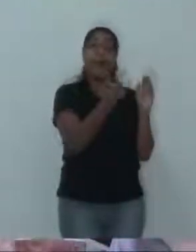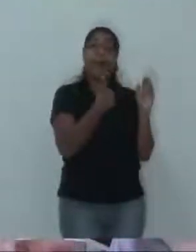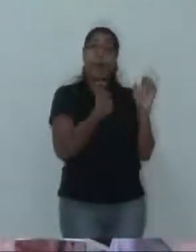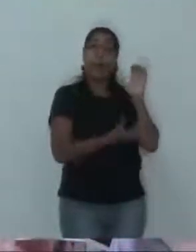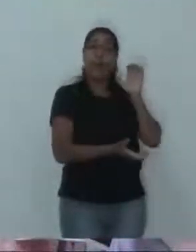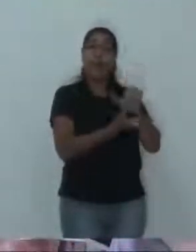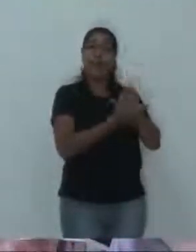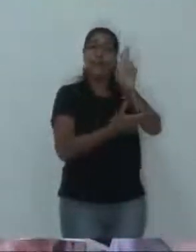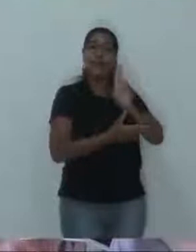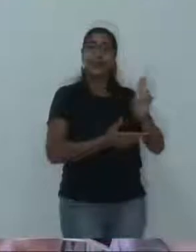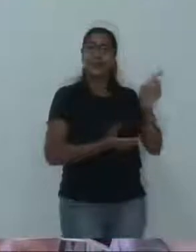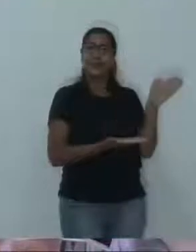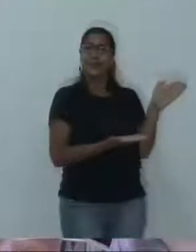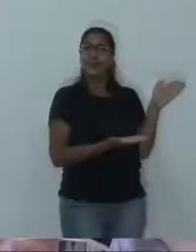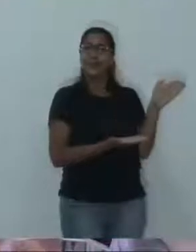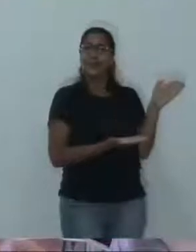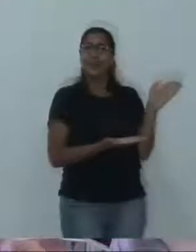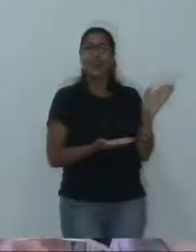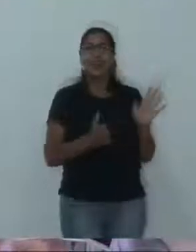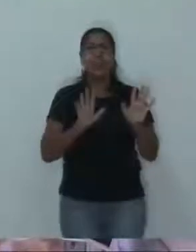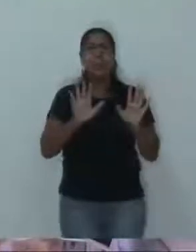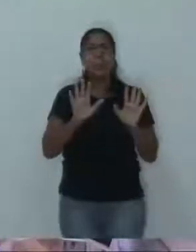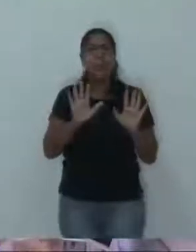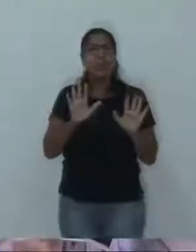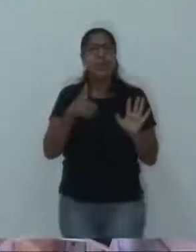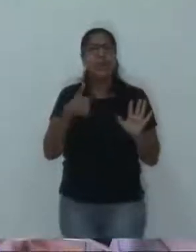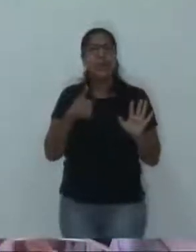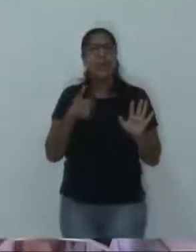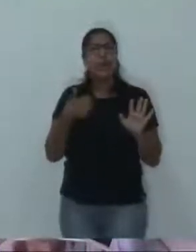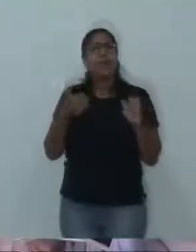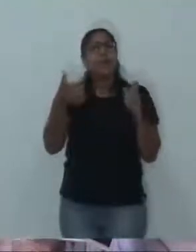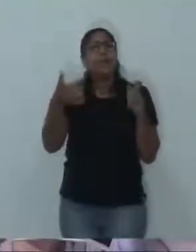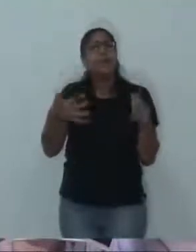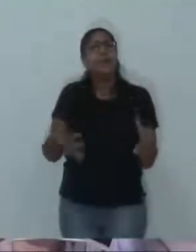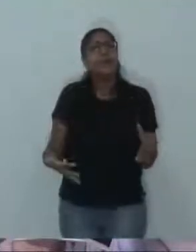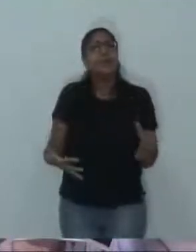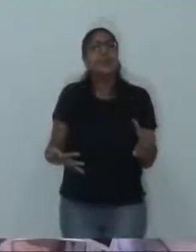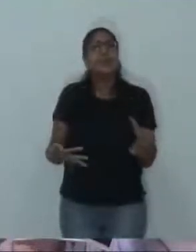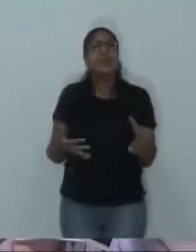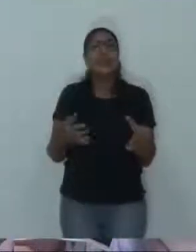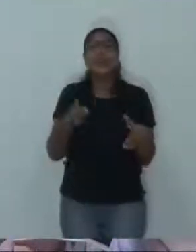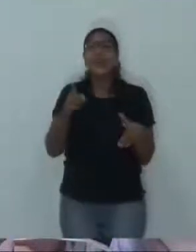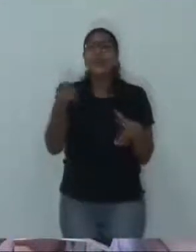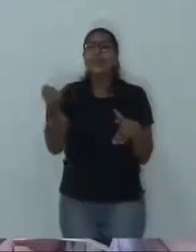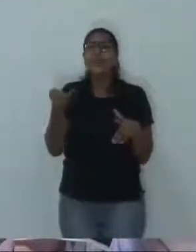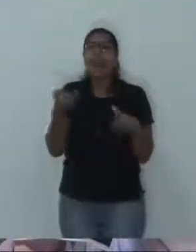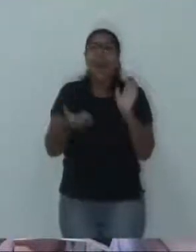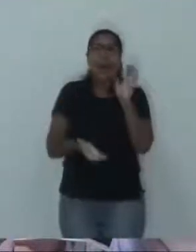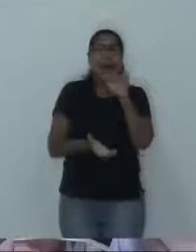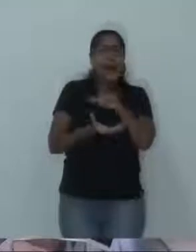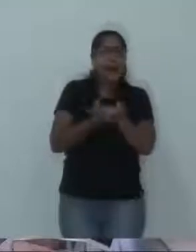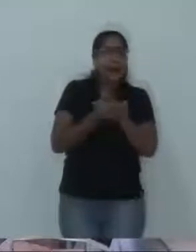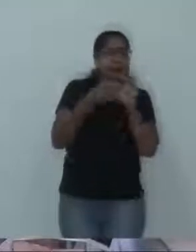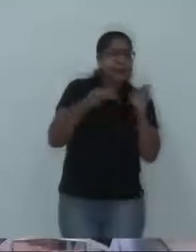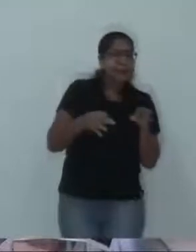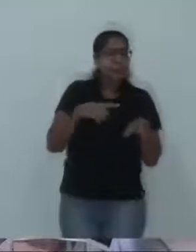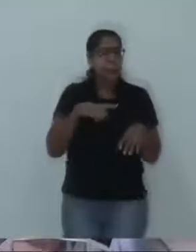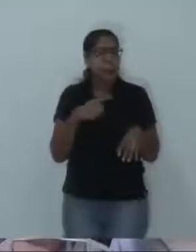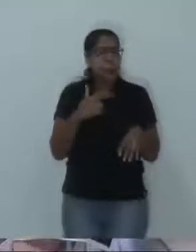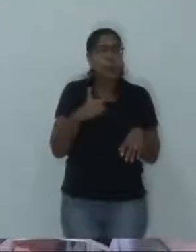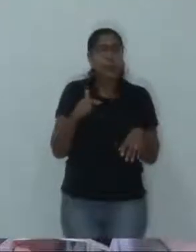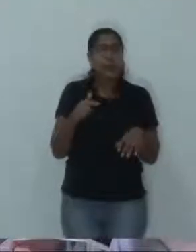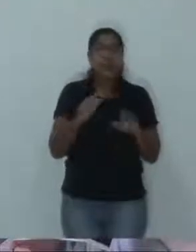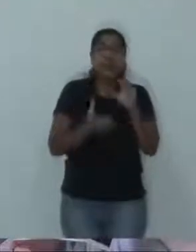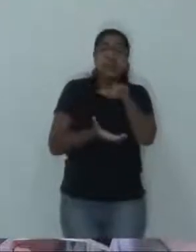Mas, como que eu posso falar com o vereador que ele não sabe distinguir o que é casamento? Ele sabe quais são os tipos de casamento, Paulo e Palmeira?